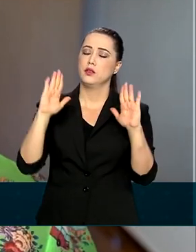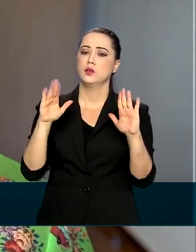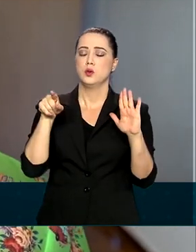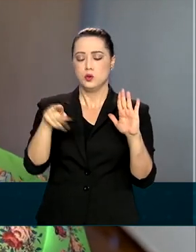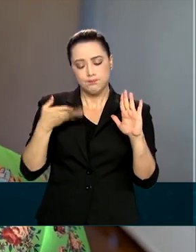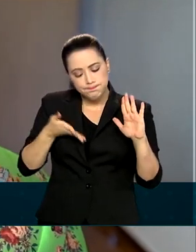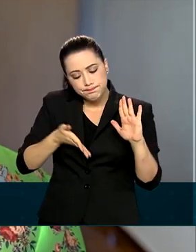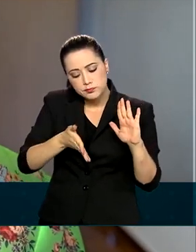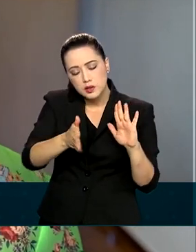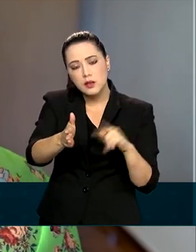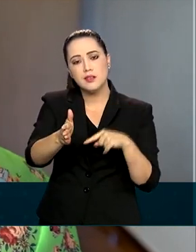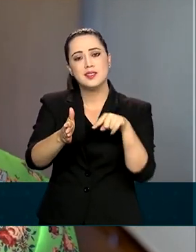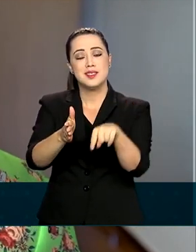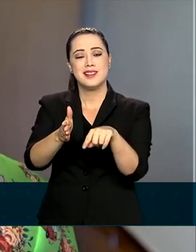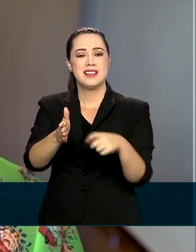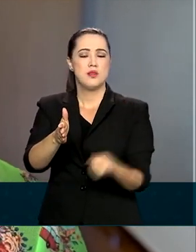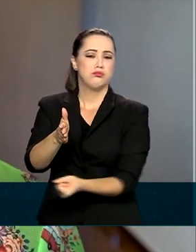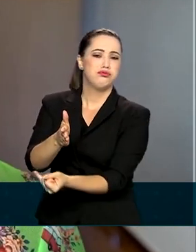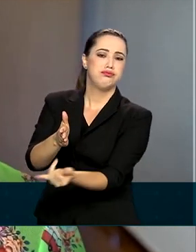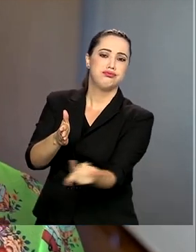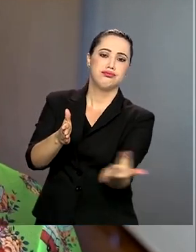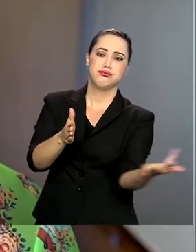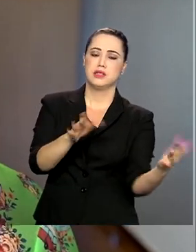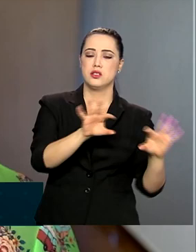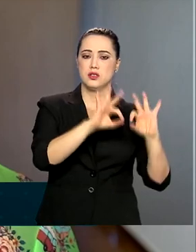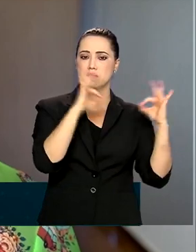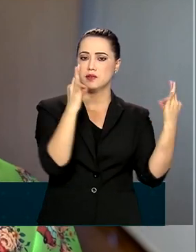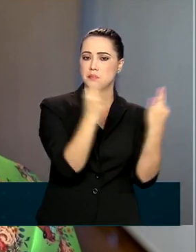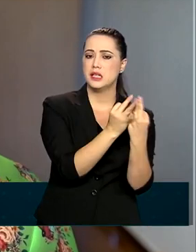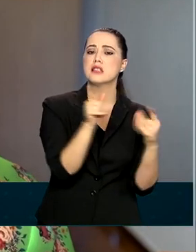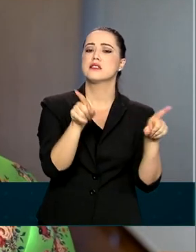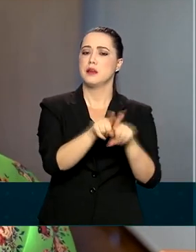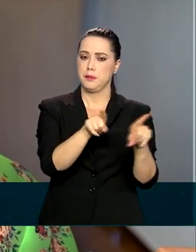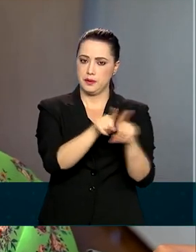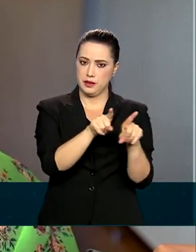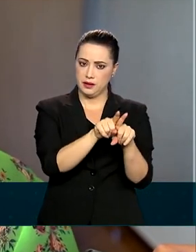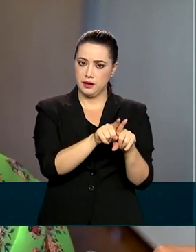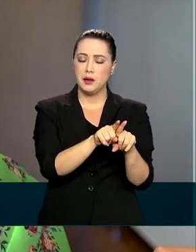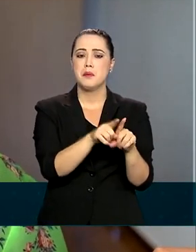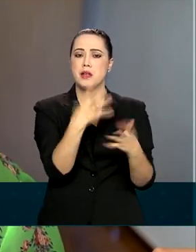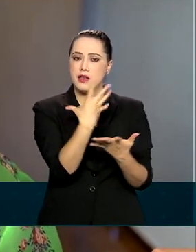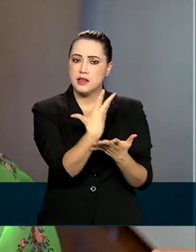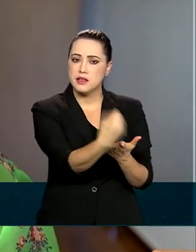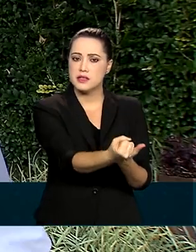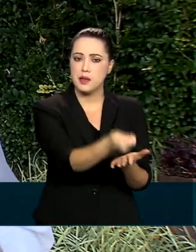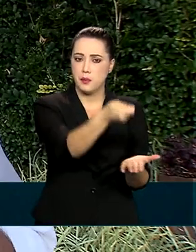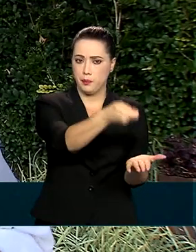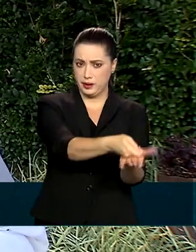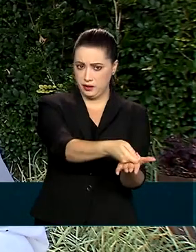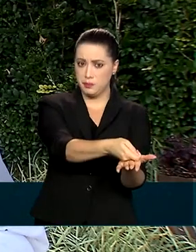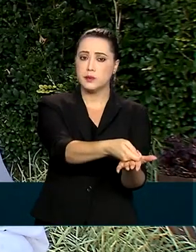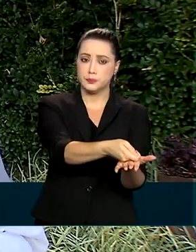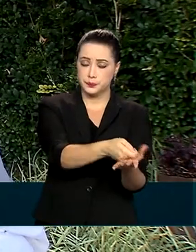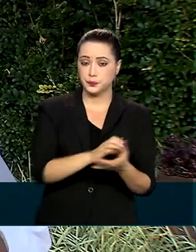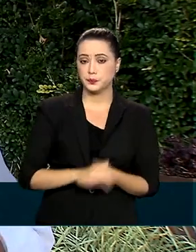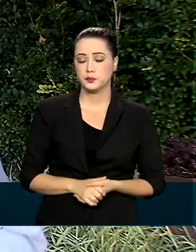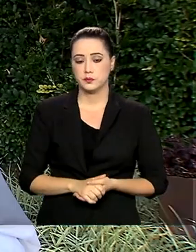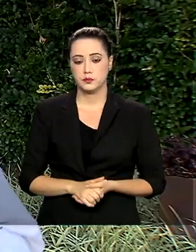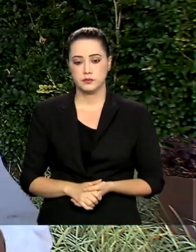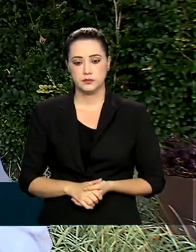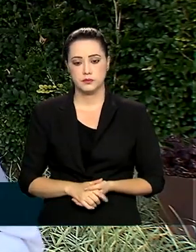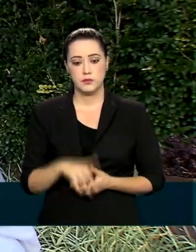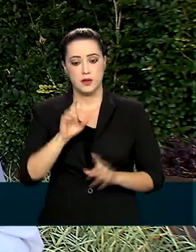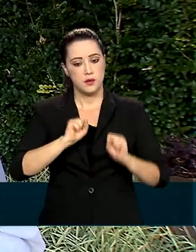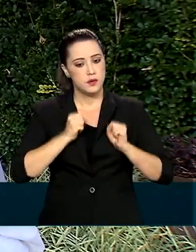portões, para que muitas outras famílias possam vivenciar esse momento. A medida faz parte de um